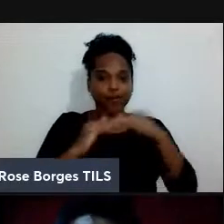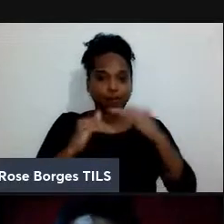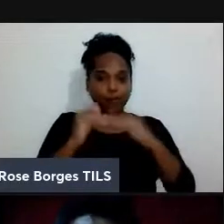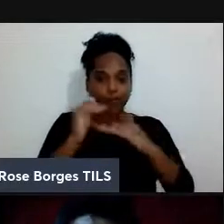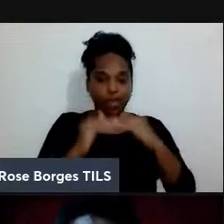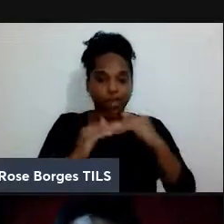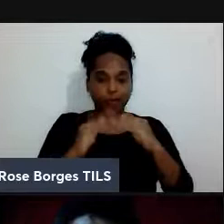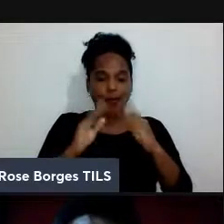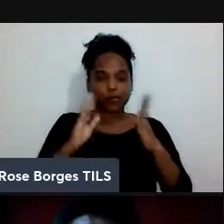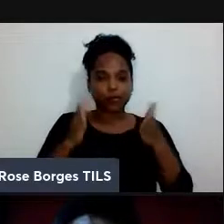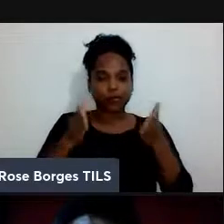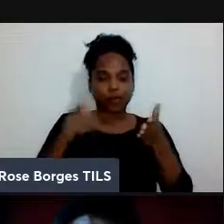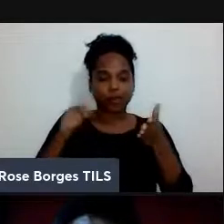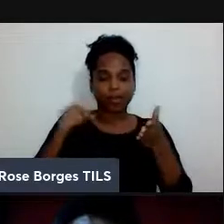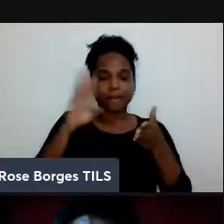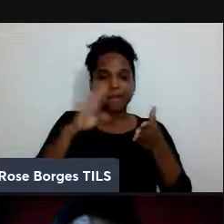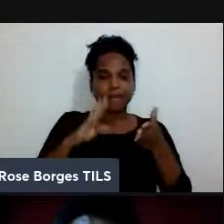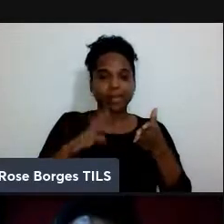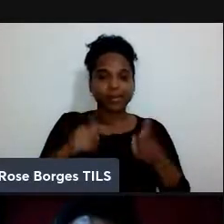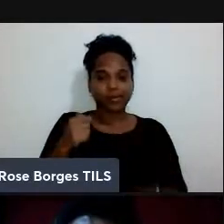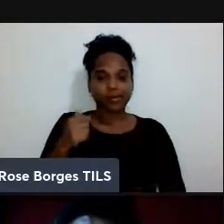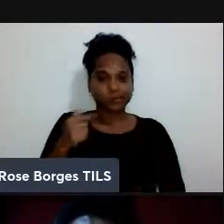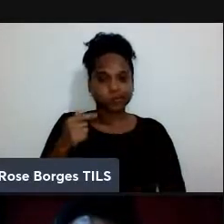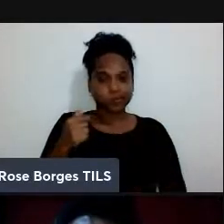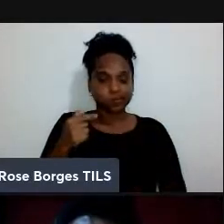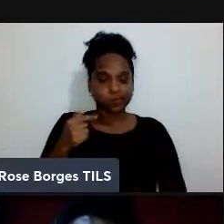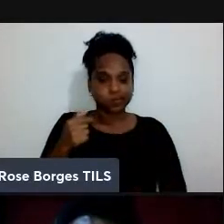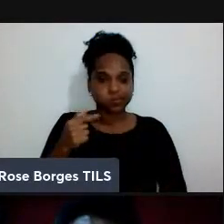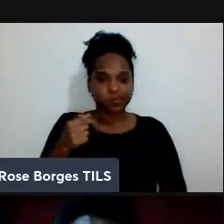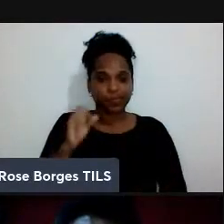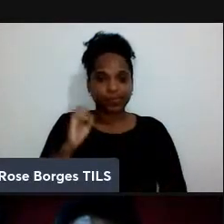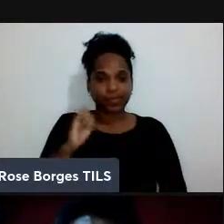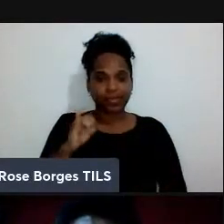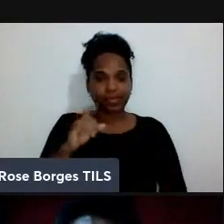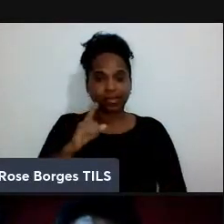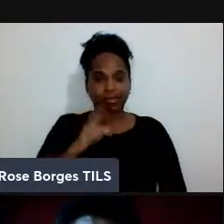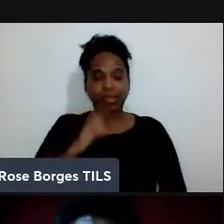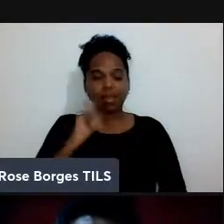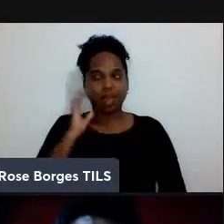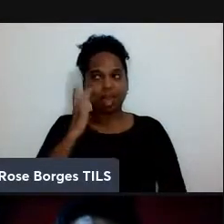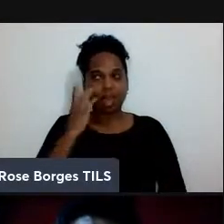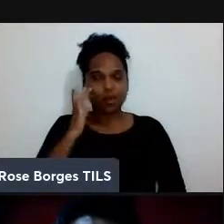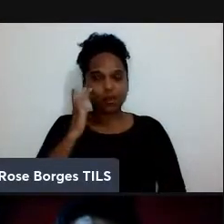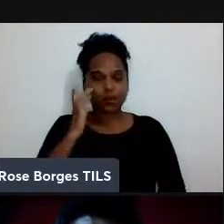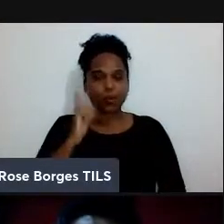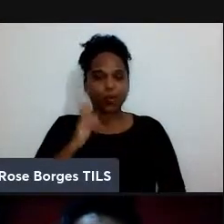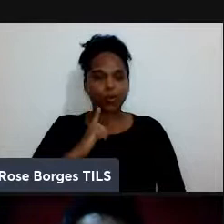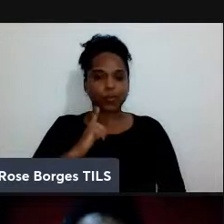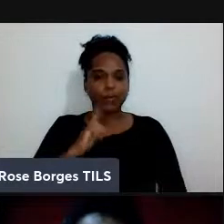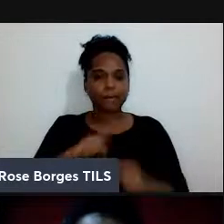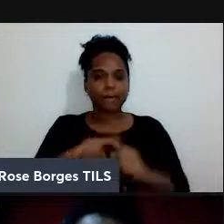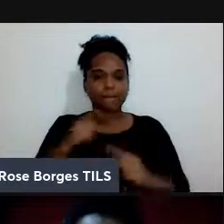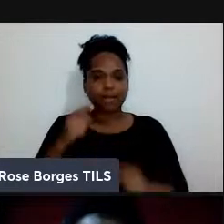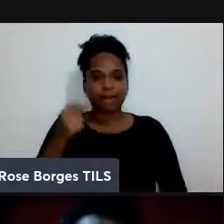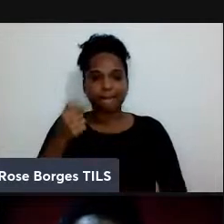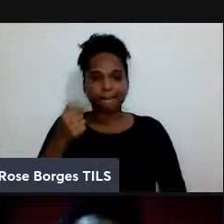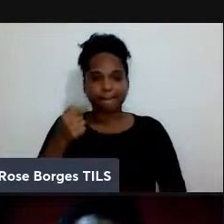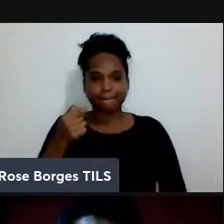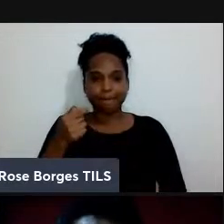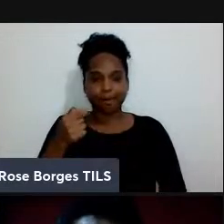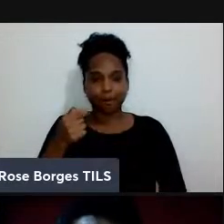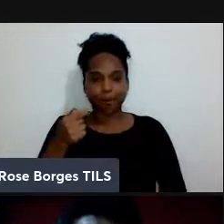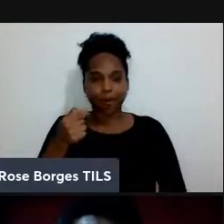é muito incipiente se existem posições acho que existem mas elas são muito poucas mas fora do